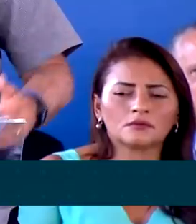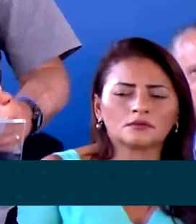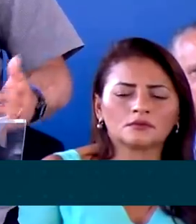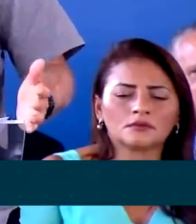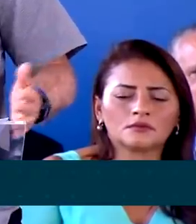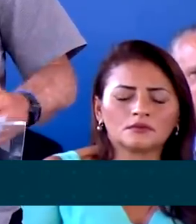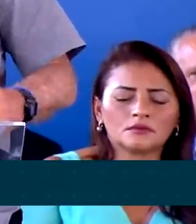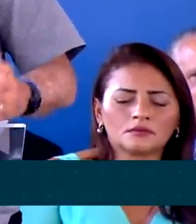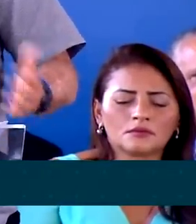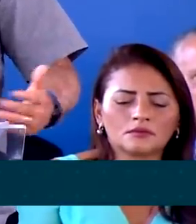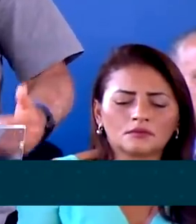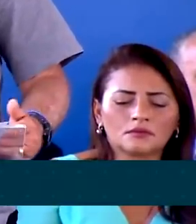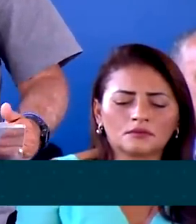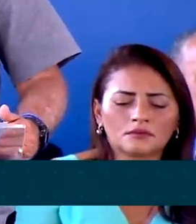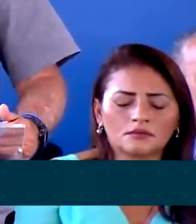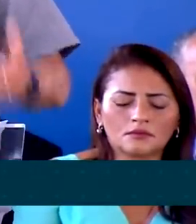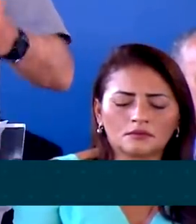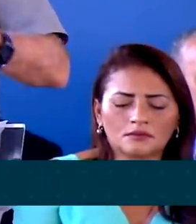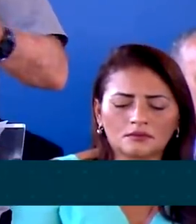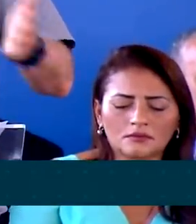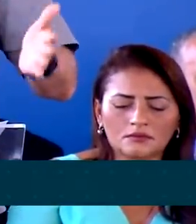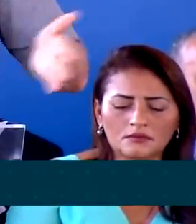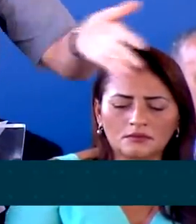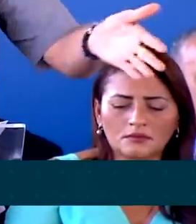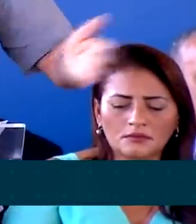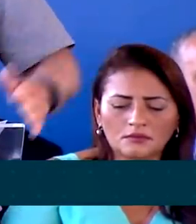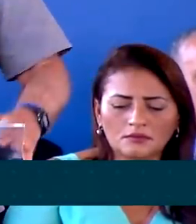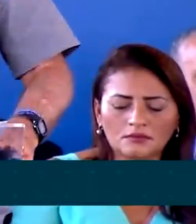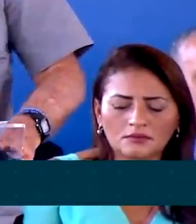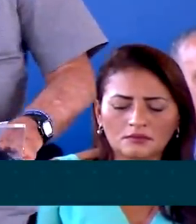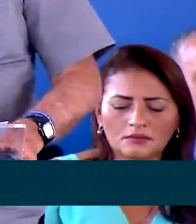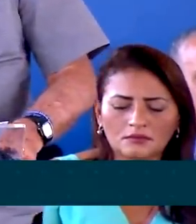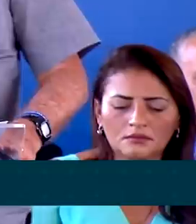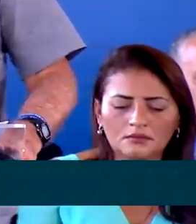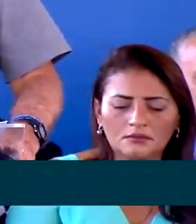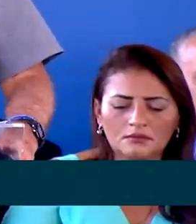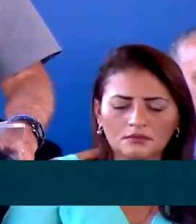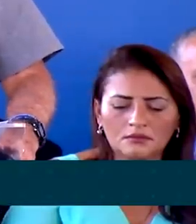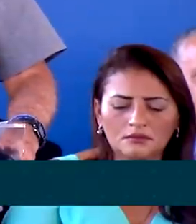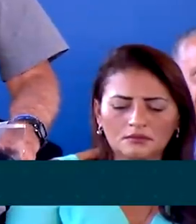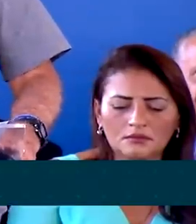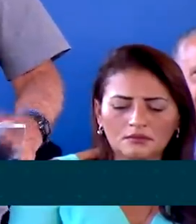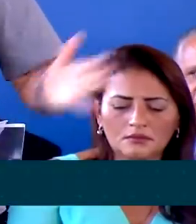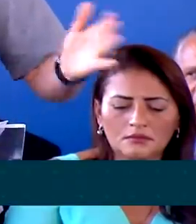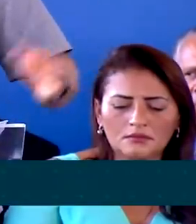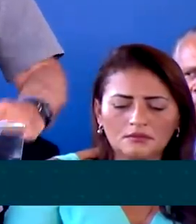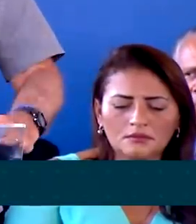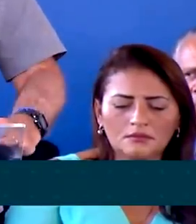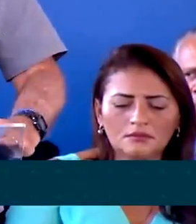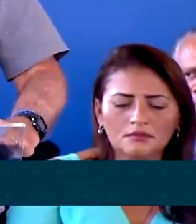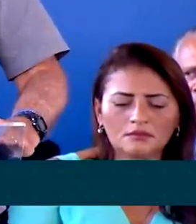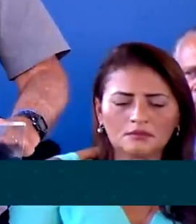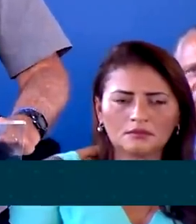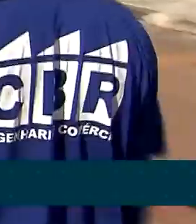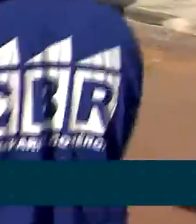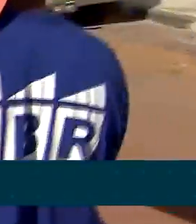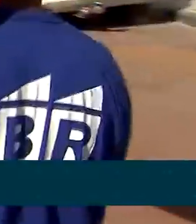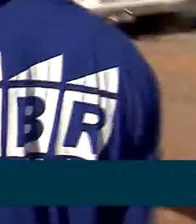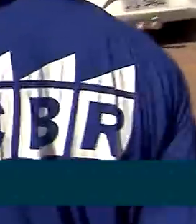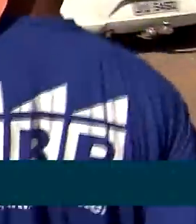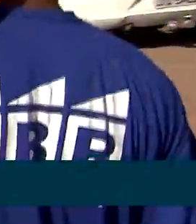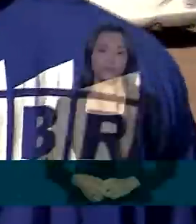evita, obviamente, catástrofes, como nós tivemos há poucos dias lá em Petrópolis, no meu Rio de Janeiro.